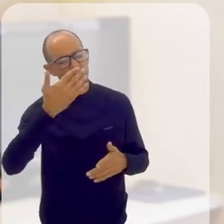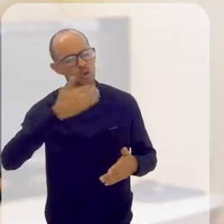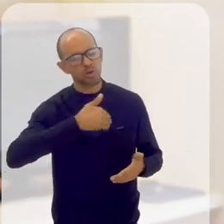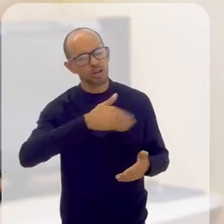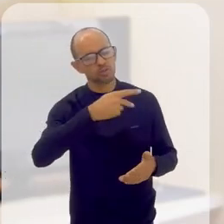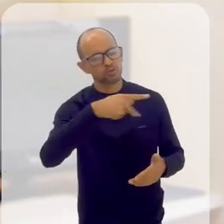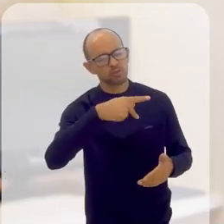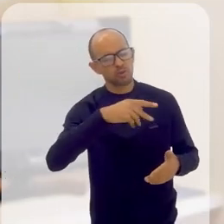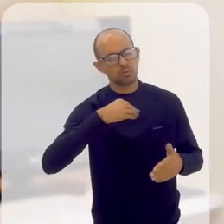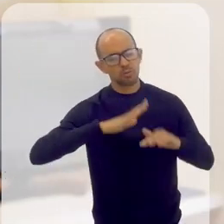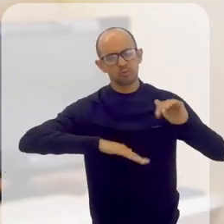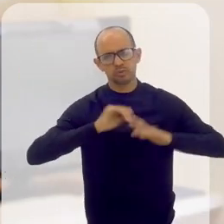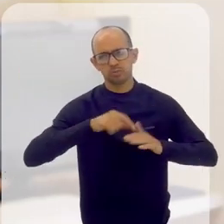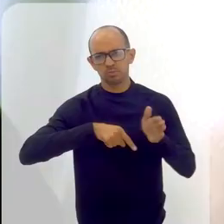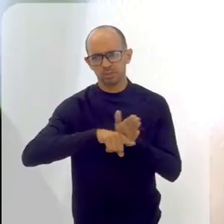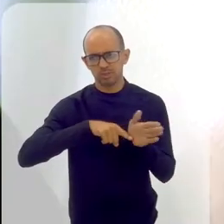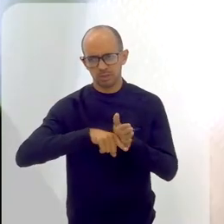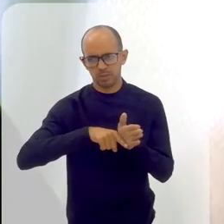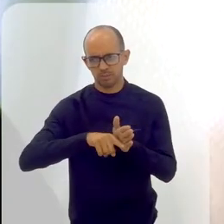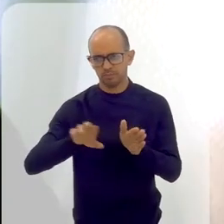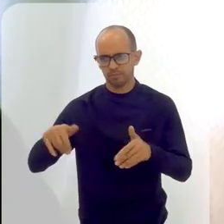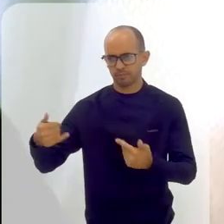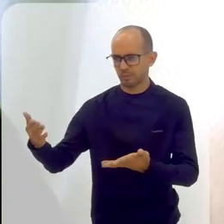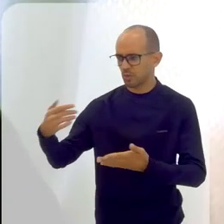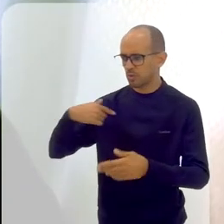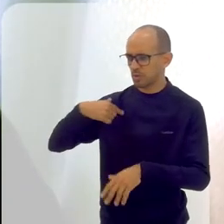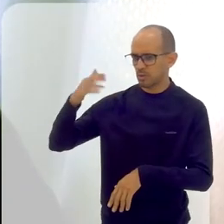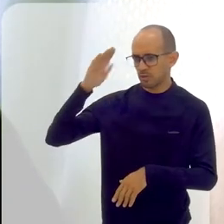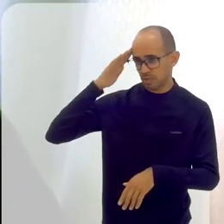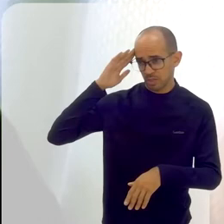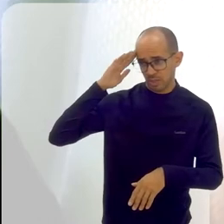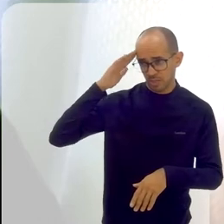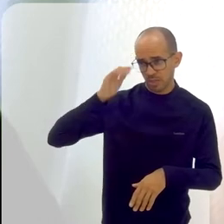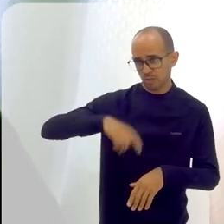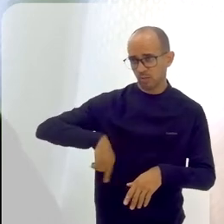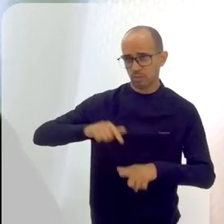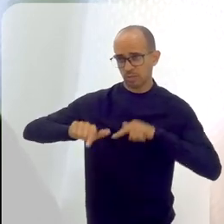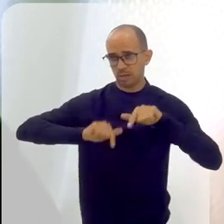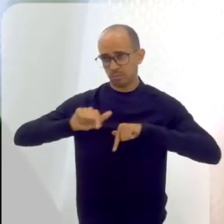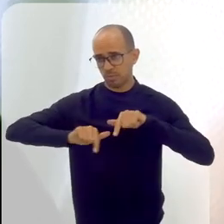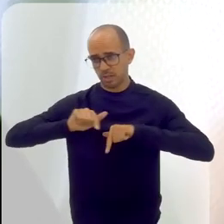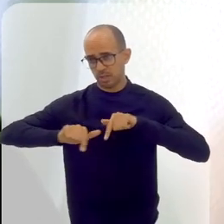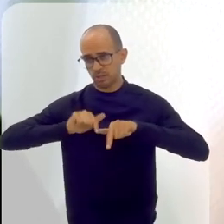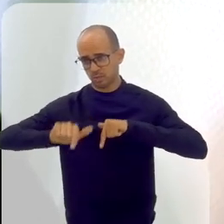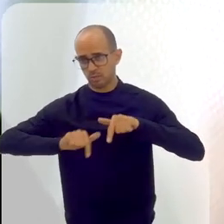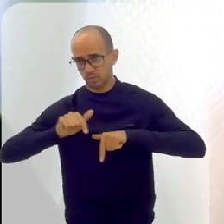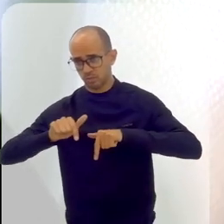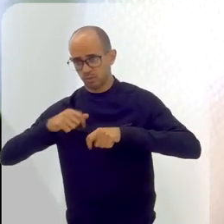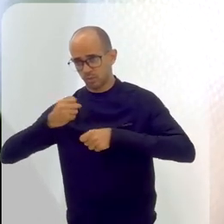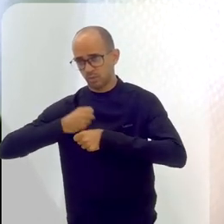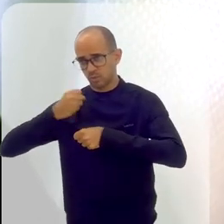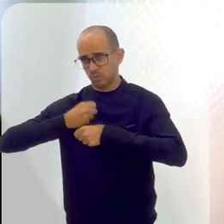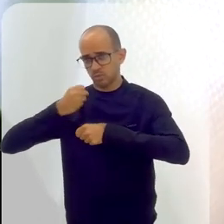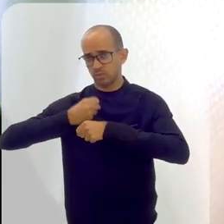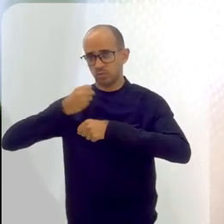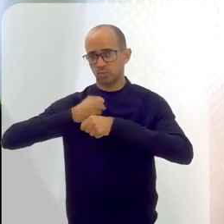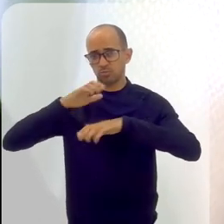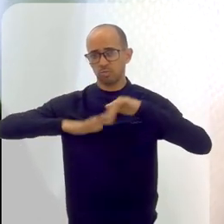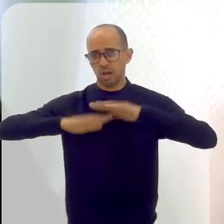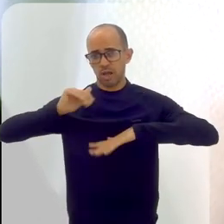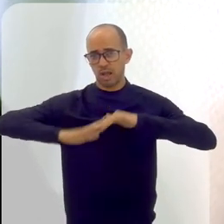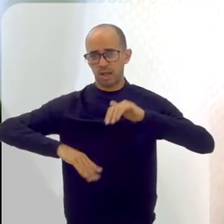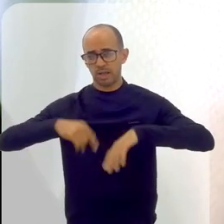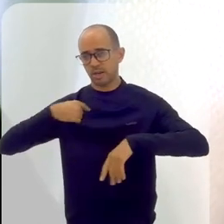pesquisar? Eu entendo que quando a está trabalhando, construindo uma caminhada de carreira,